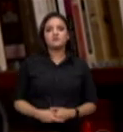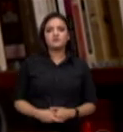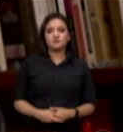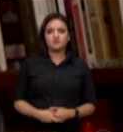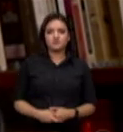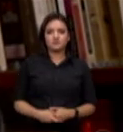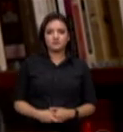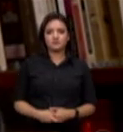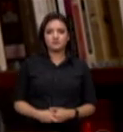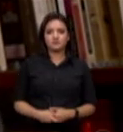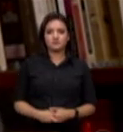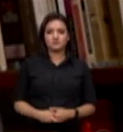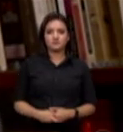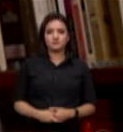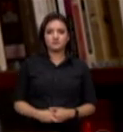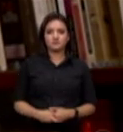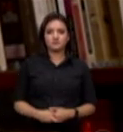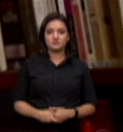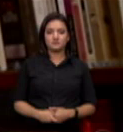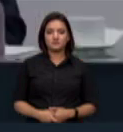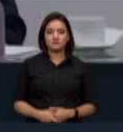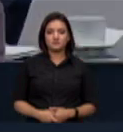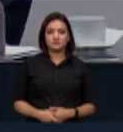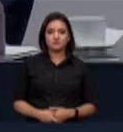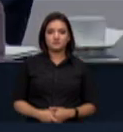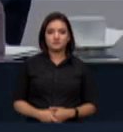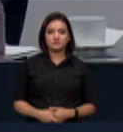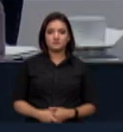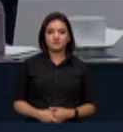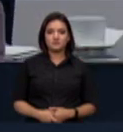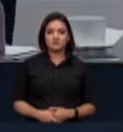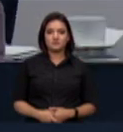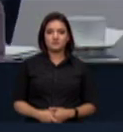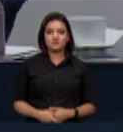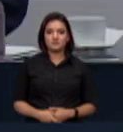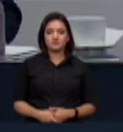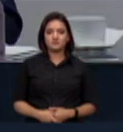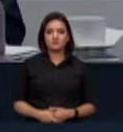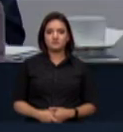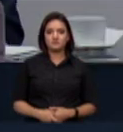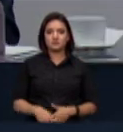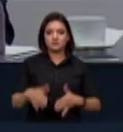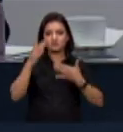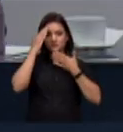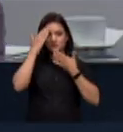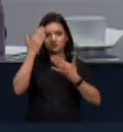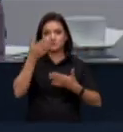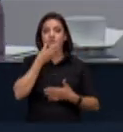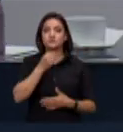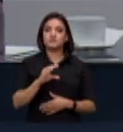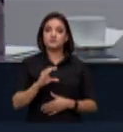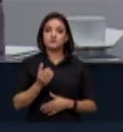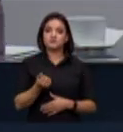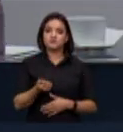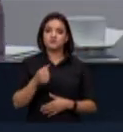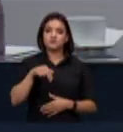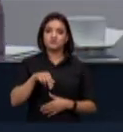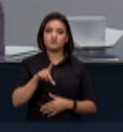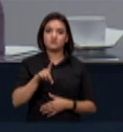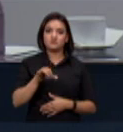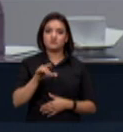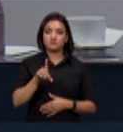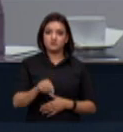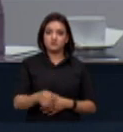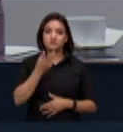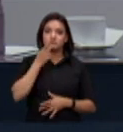obrigado doutor Cândido Brássler que falou em nome do Itaú do Bradesco